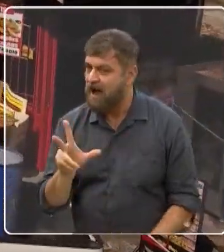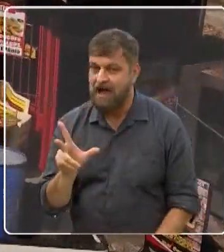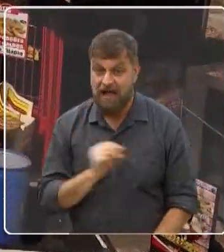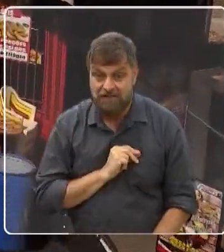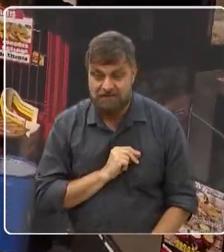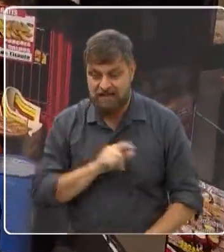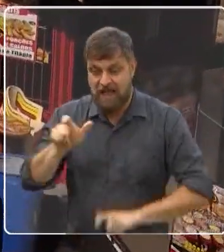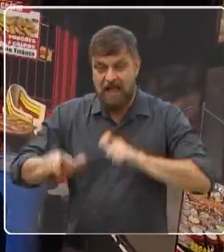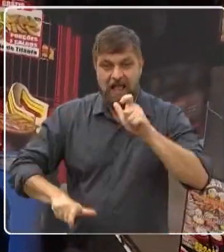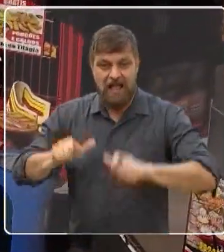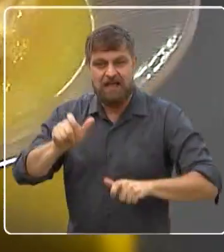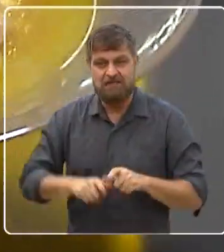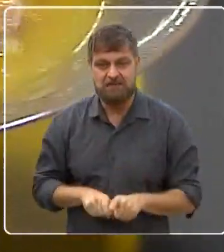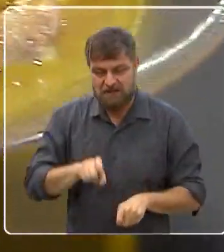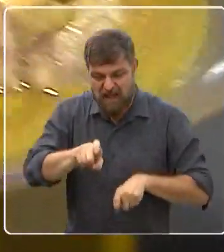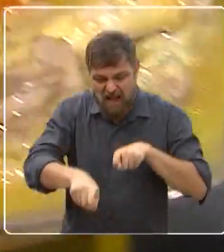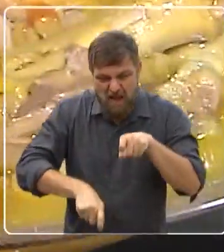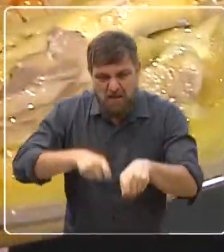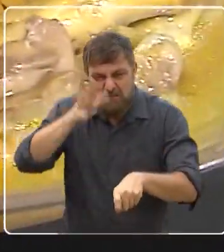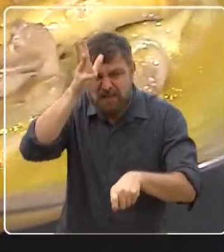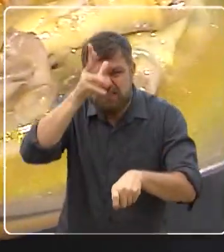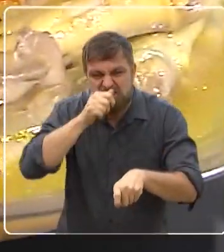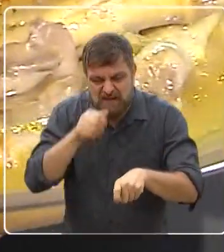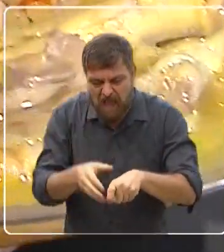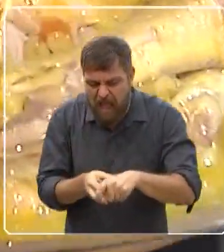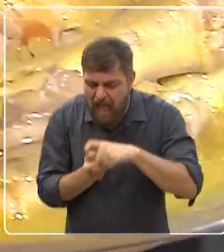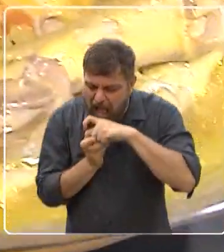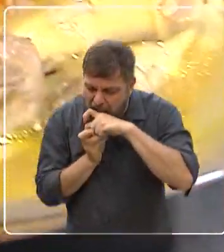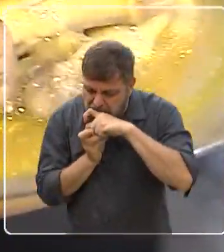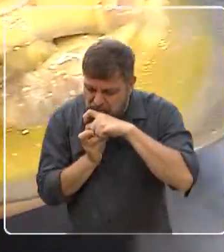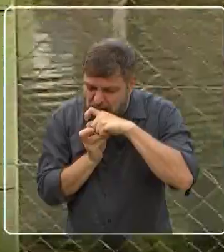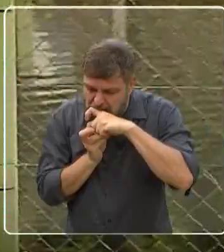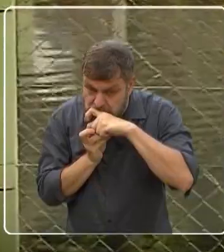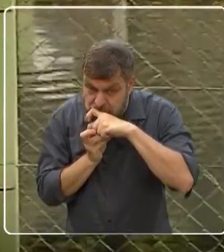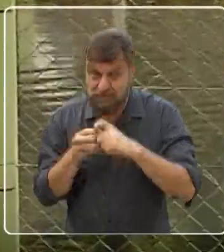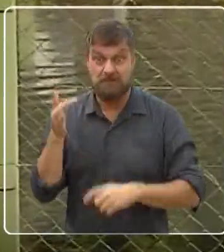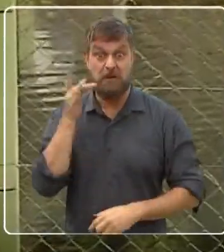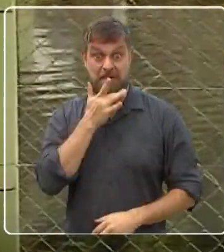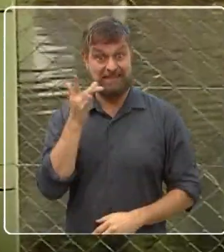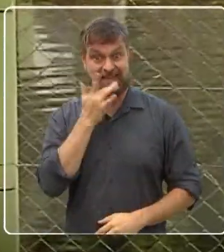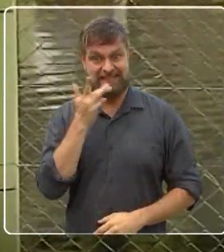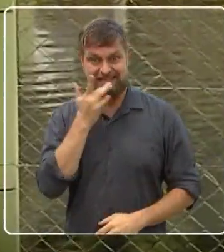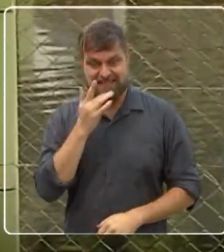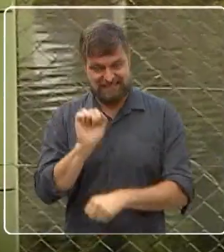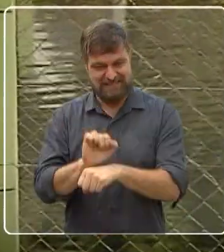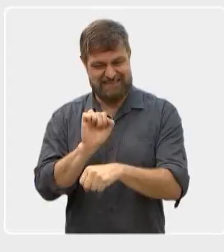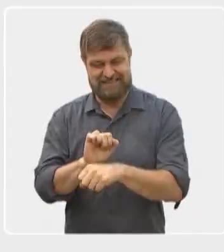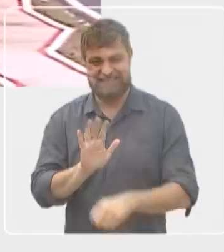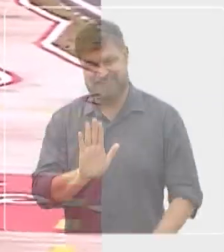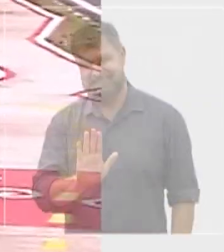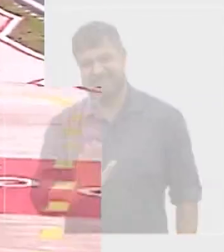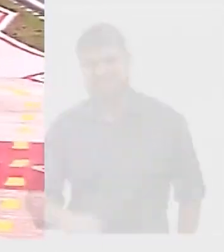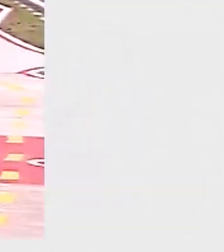que o pessoal saboreia, olha só. Um pé de frango que é uma delícia. Não saia daí que a gente volta já já.